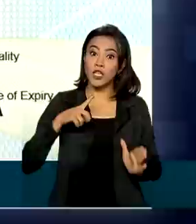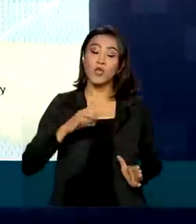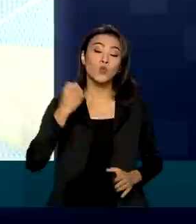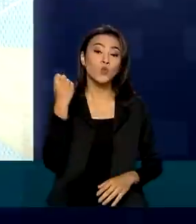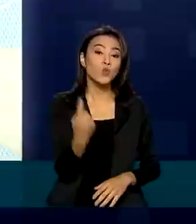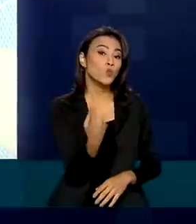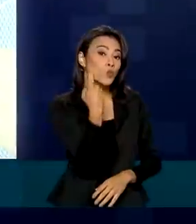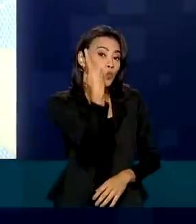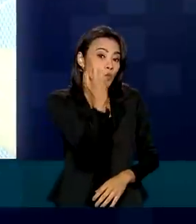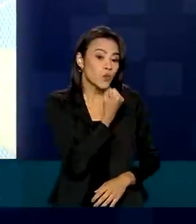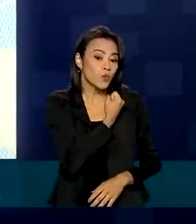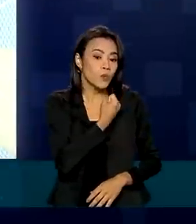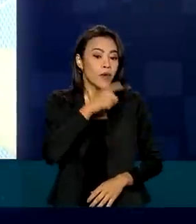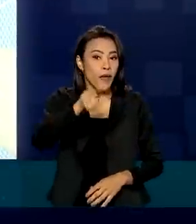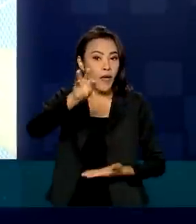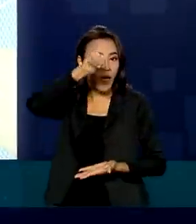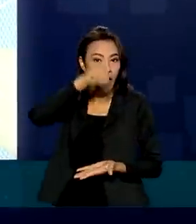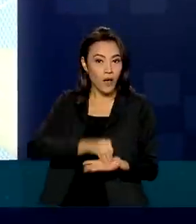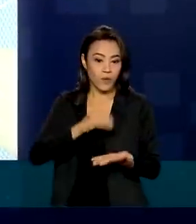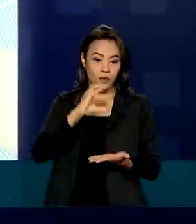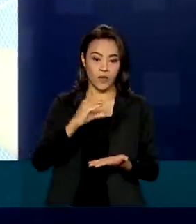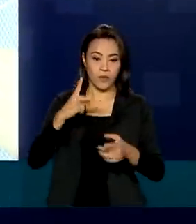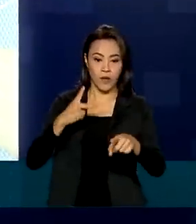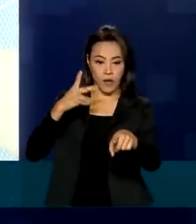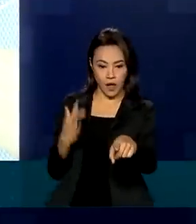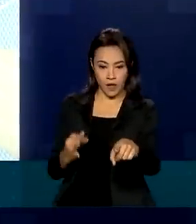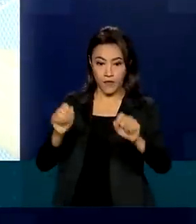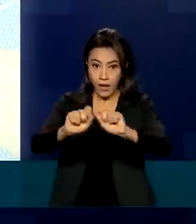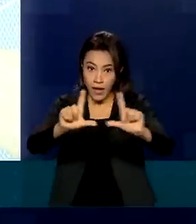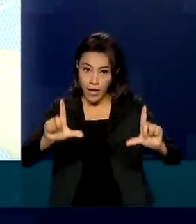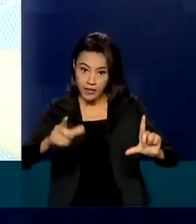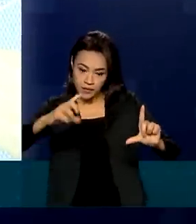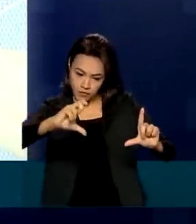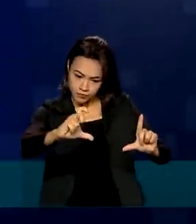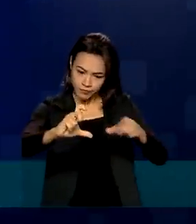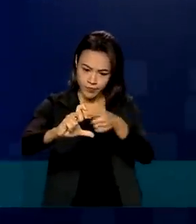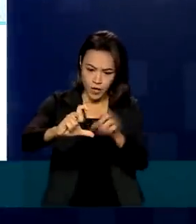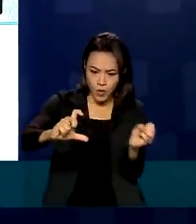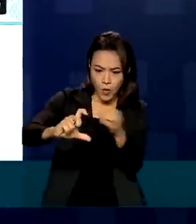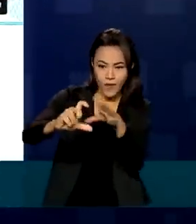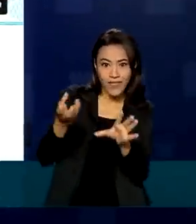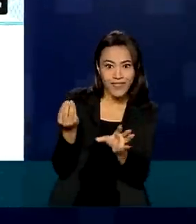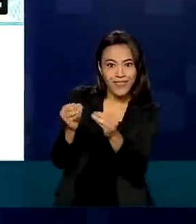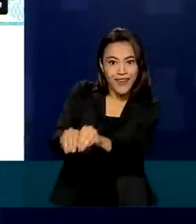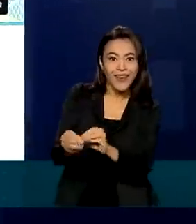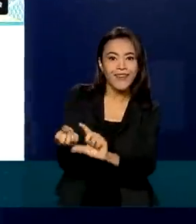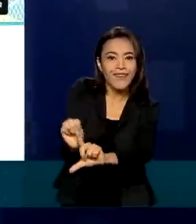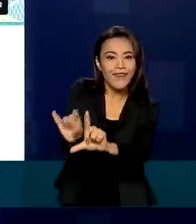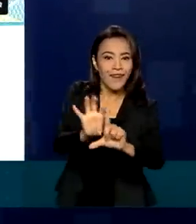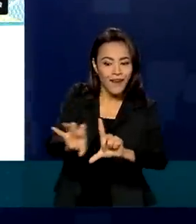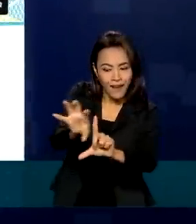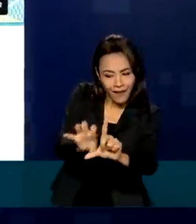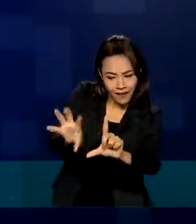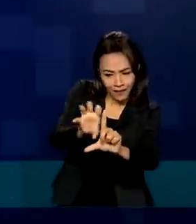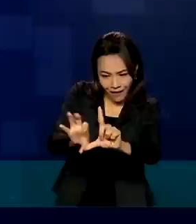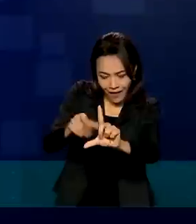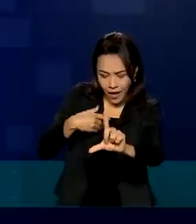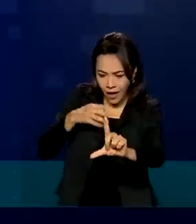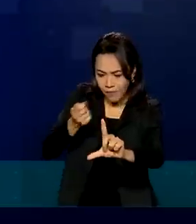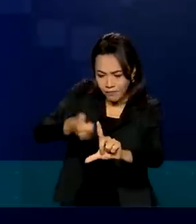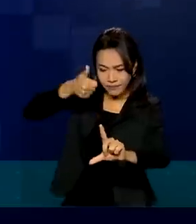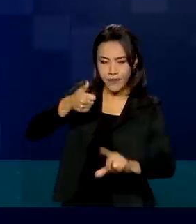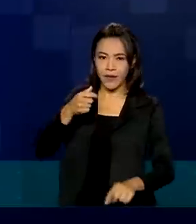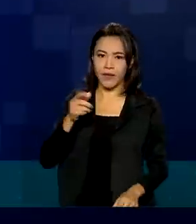único, que será o CPF do cidadão. A nova identidade vem com um QR Code, que pode ser lido de forma